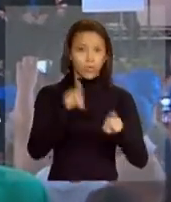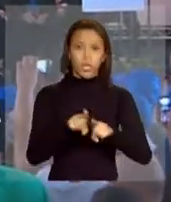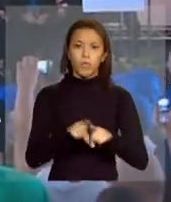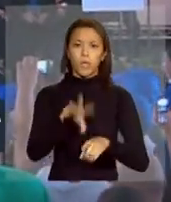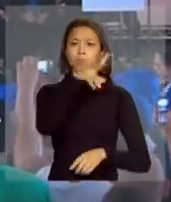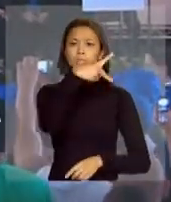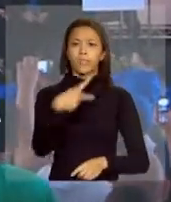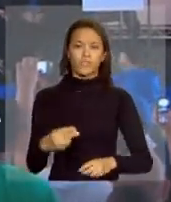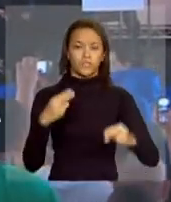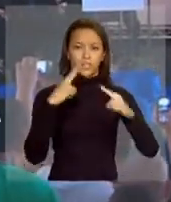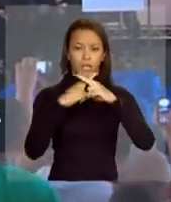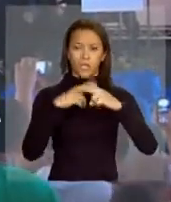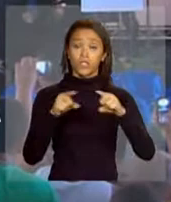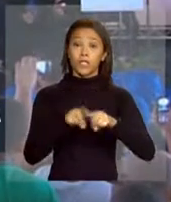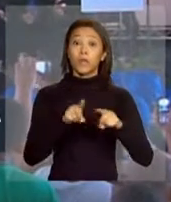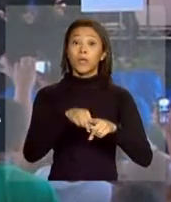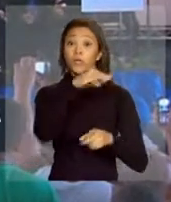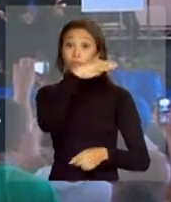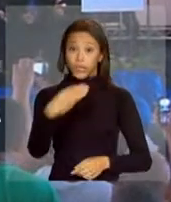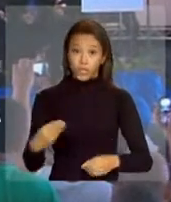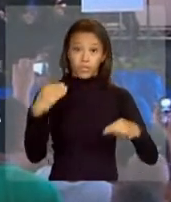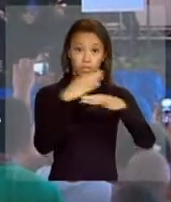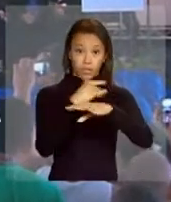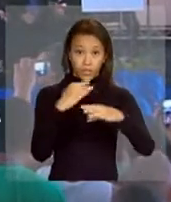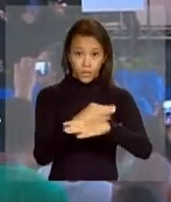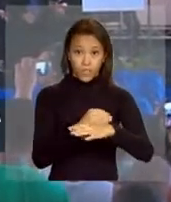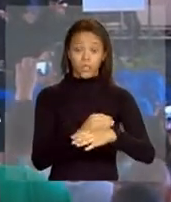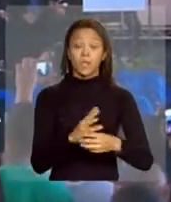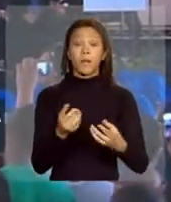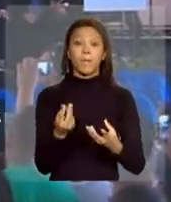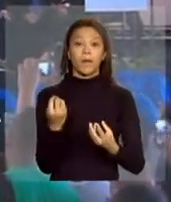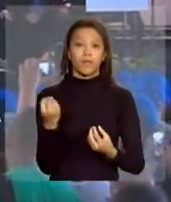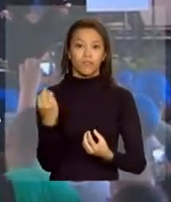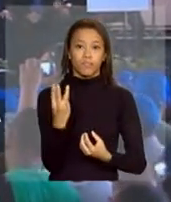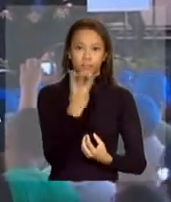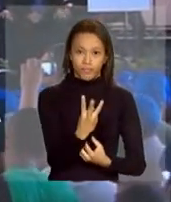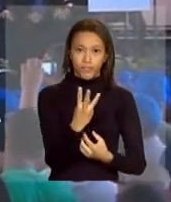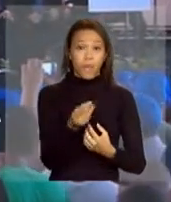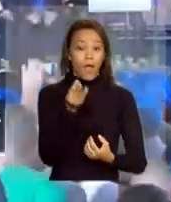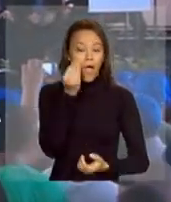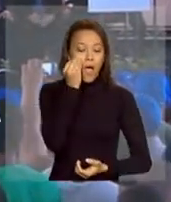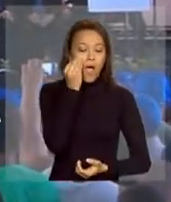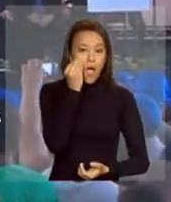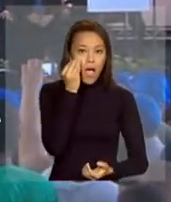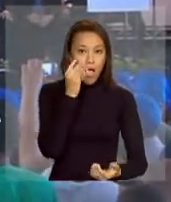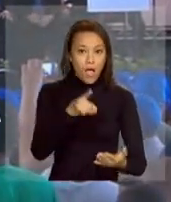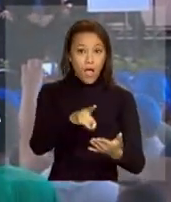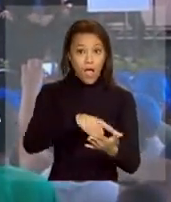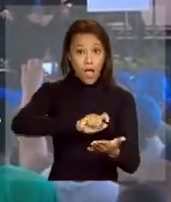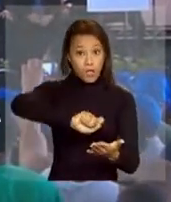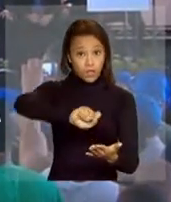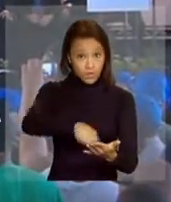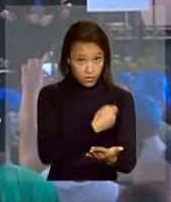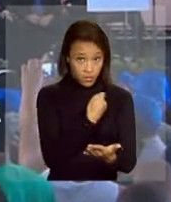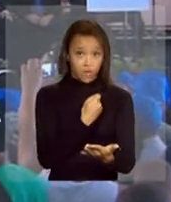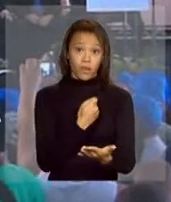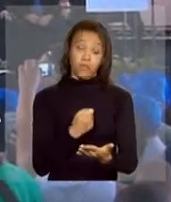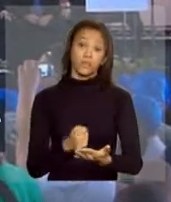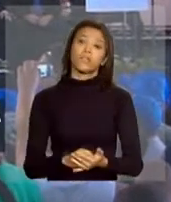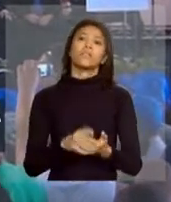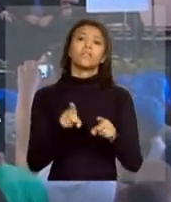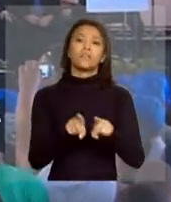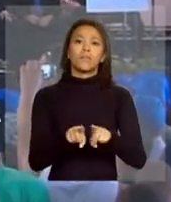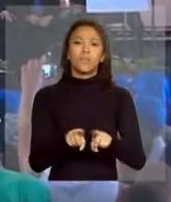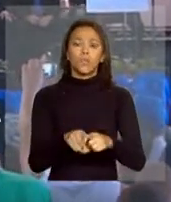Hereda e o ministro das cidades Agnaldo Ribeiro como testemunha a assinar os seguintes contratos no